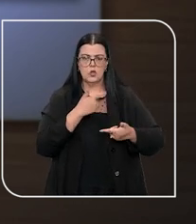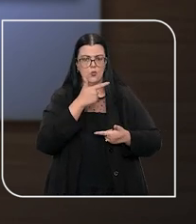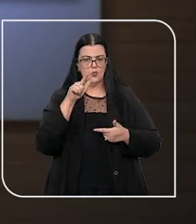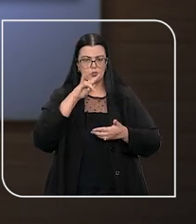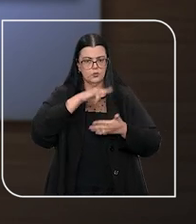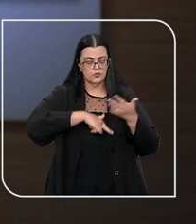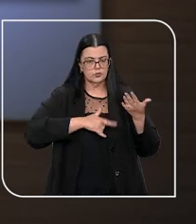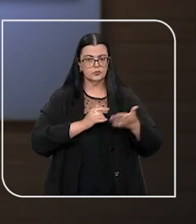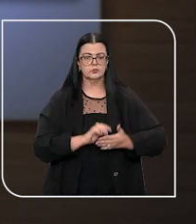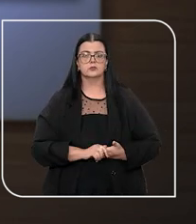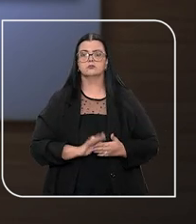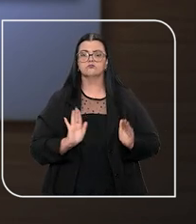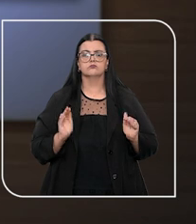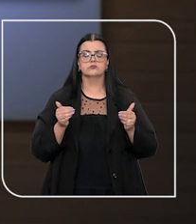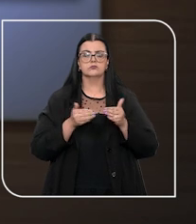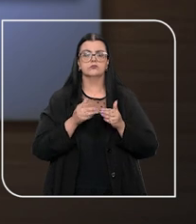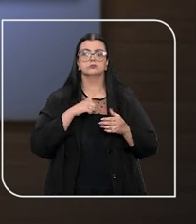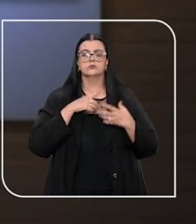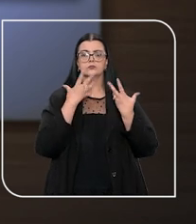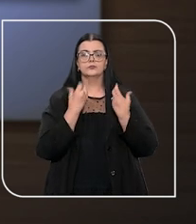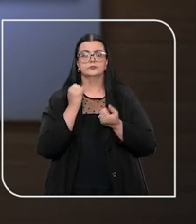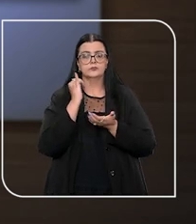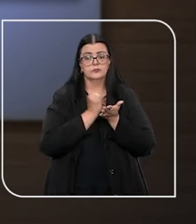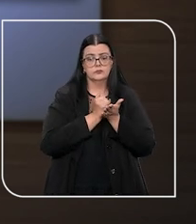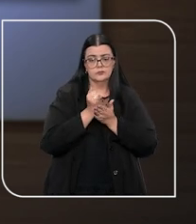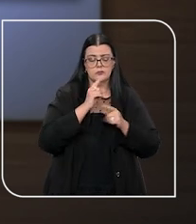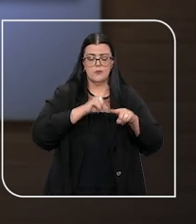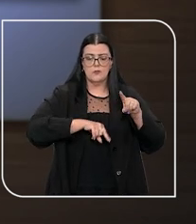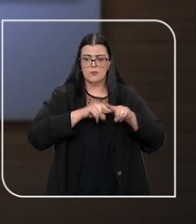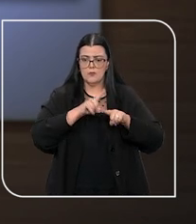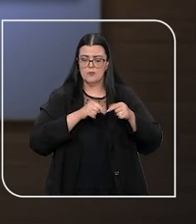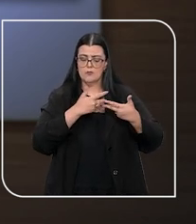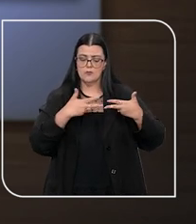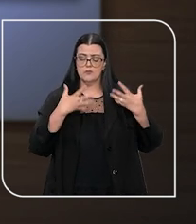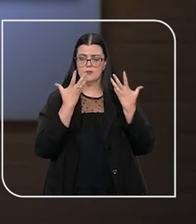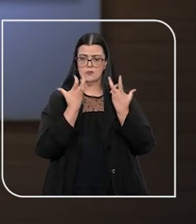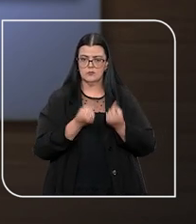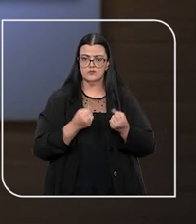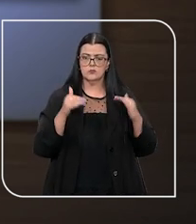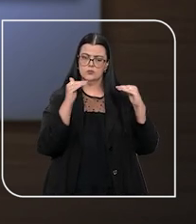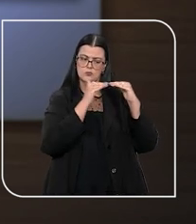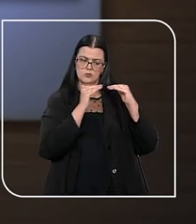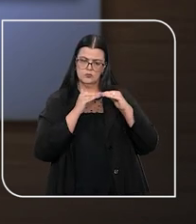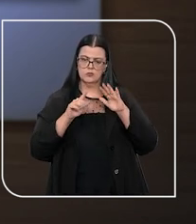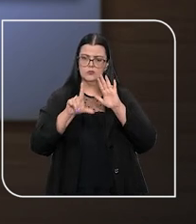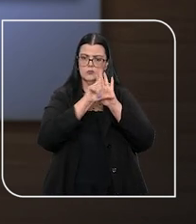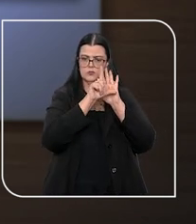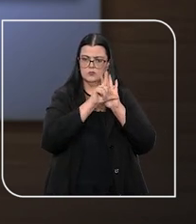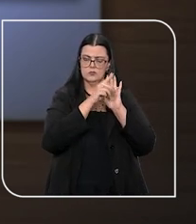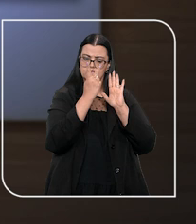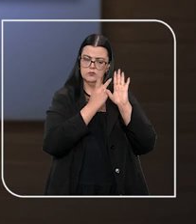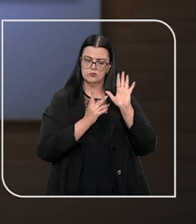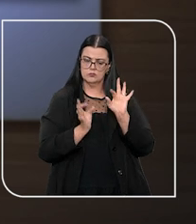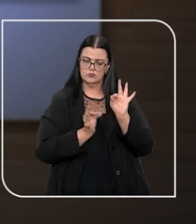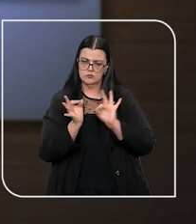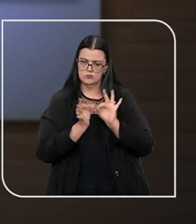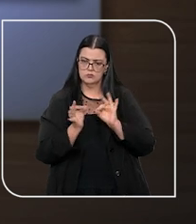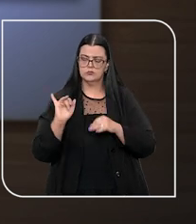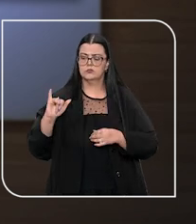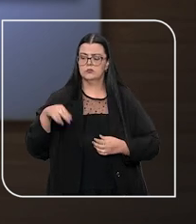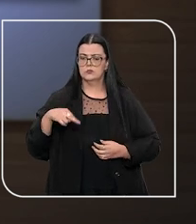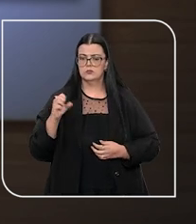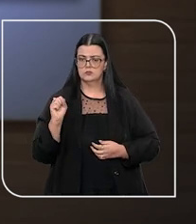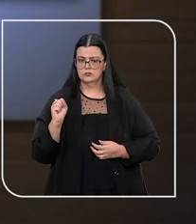decorrentes, somente será considerada início de prova material válida, conforme a lei que dispõe sobre os planos de benefícios da